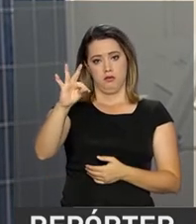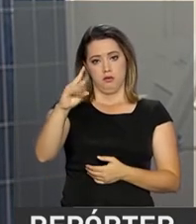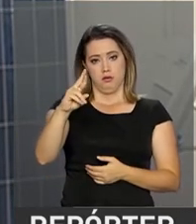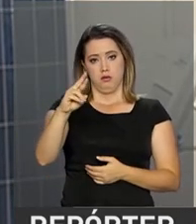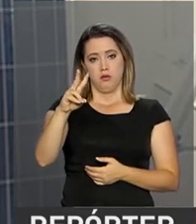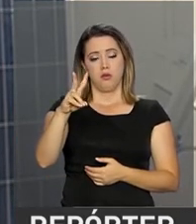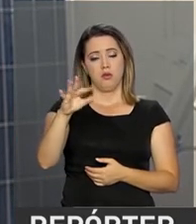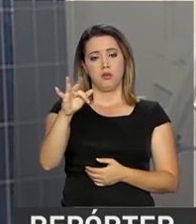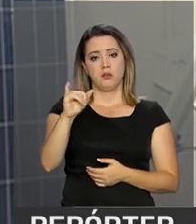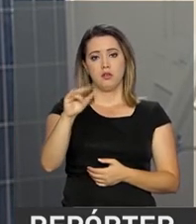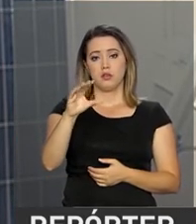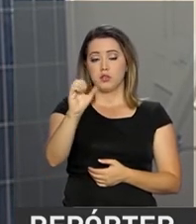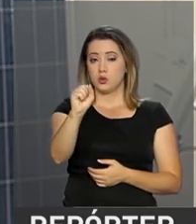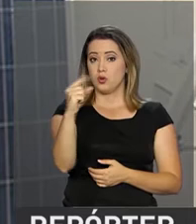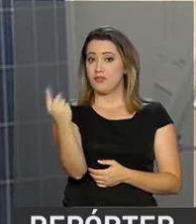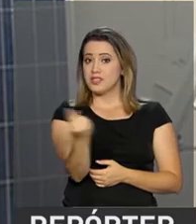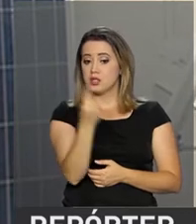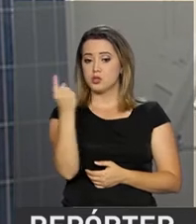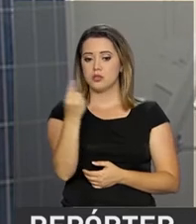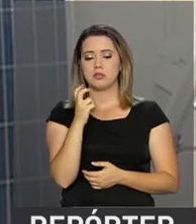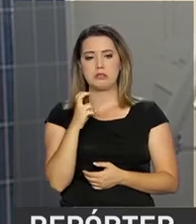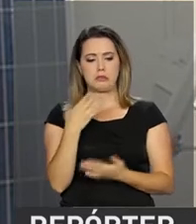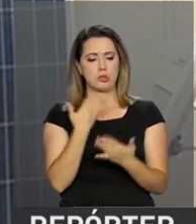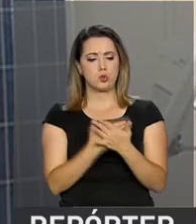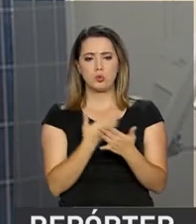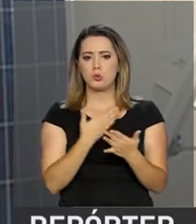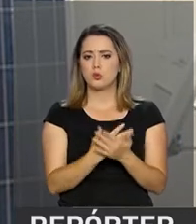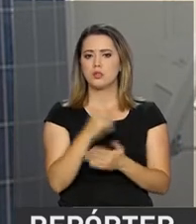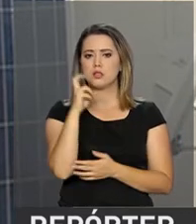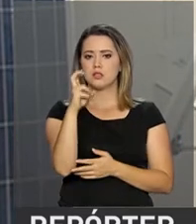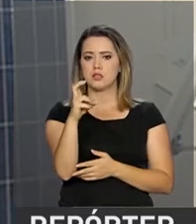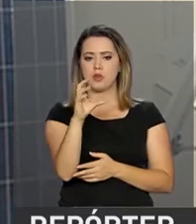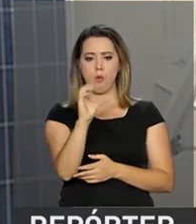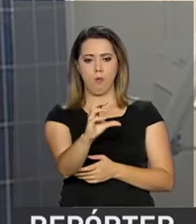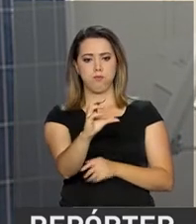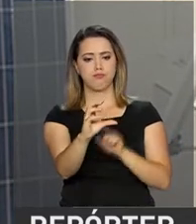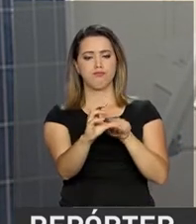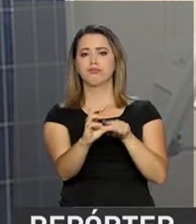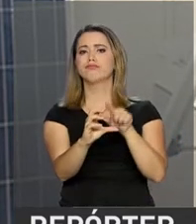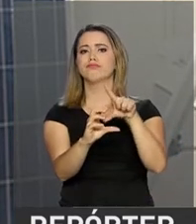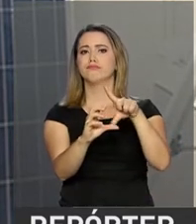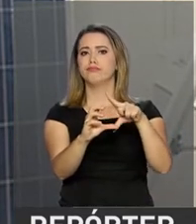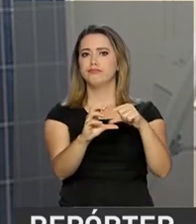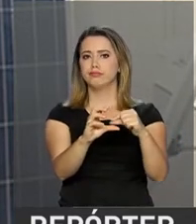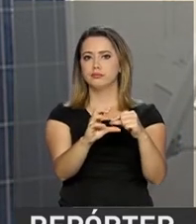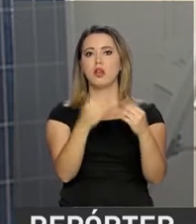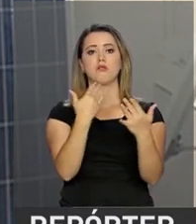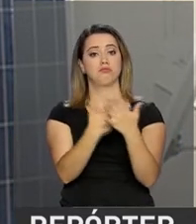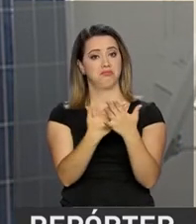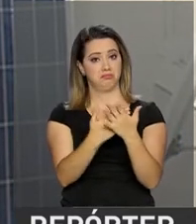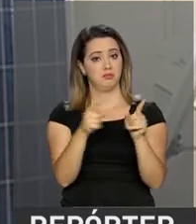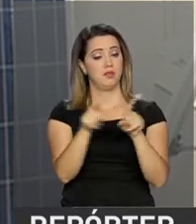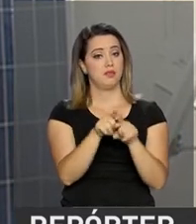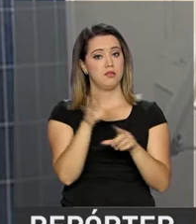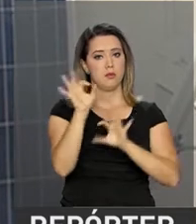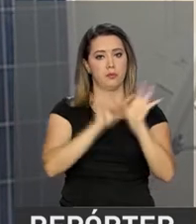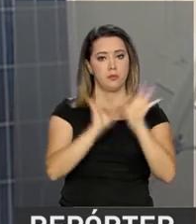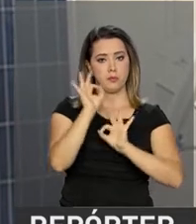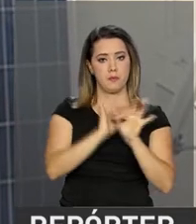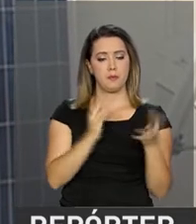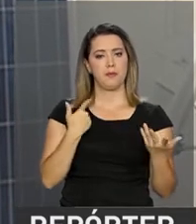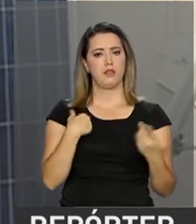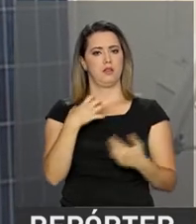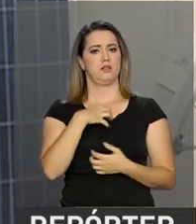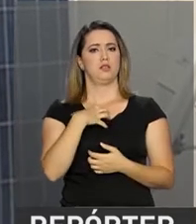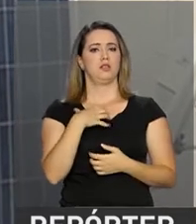sozinha, eu estudei cinco apostilas desse tamanho durante esse processo de preparação. Quando